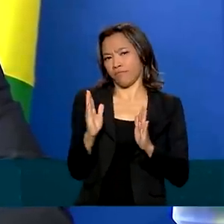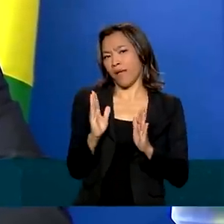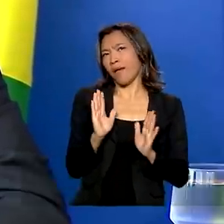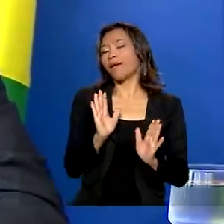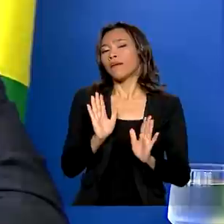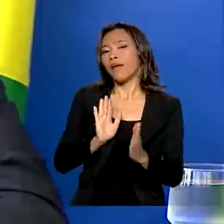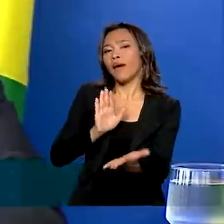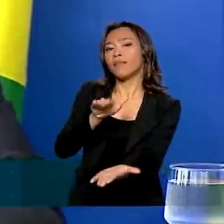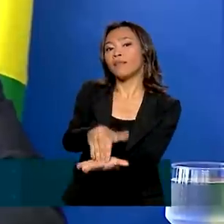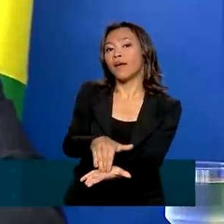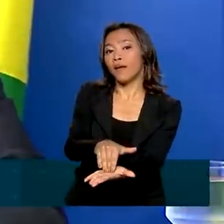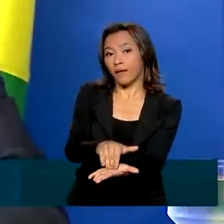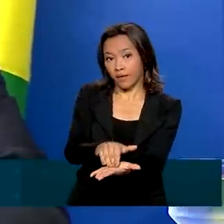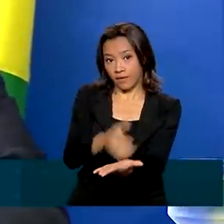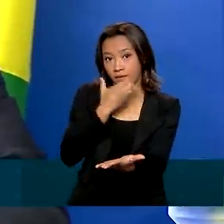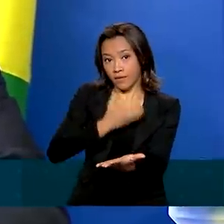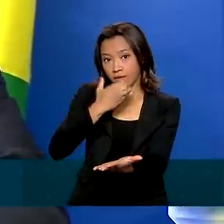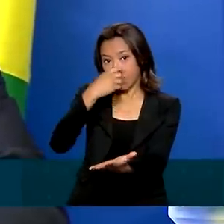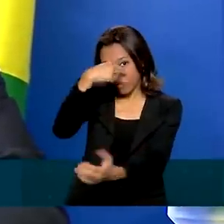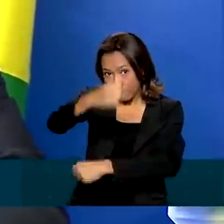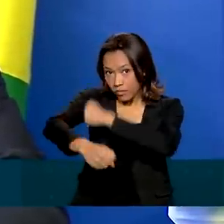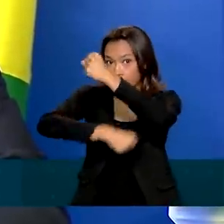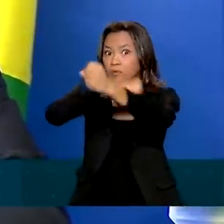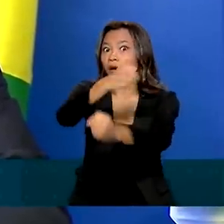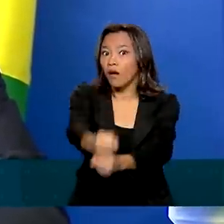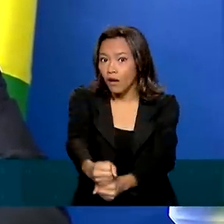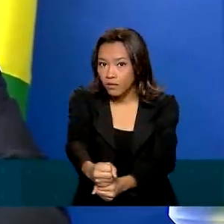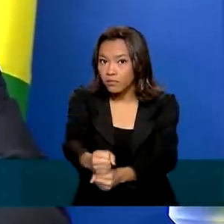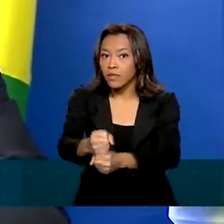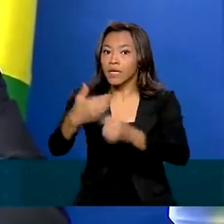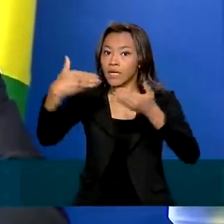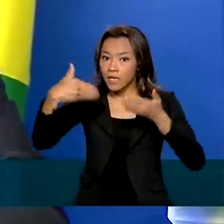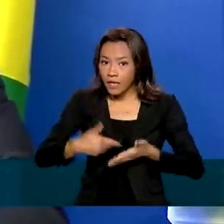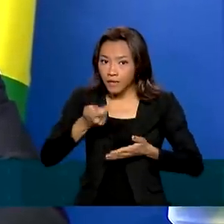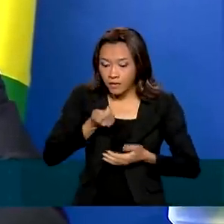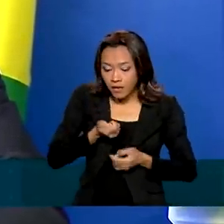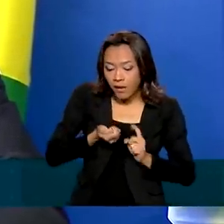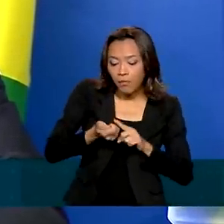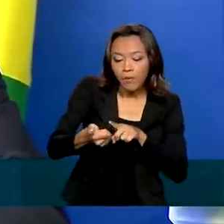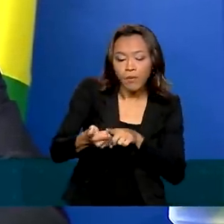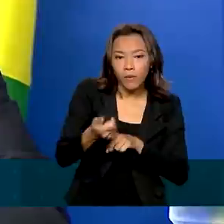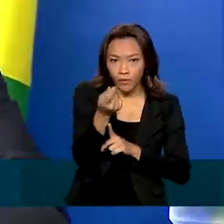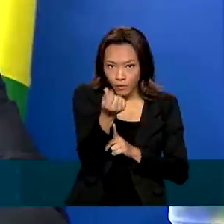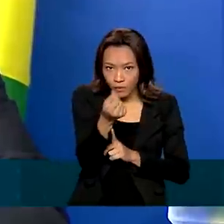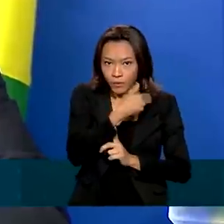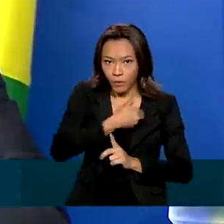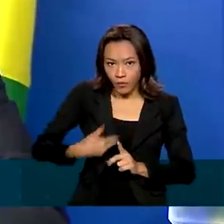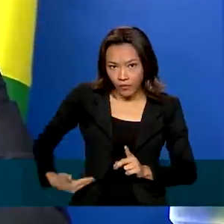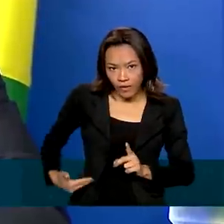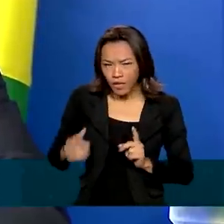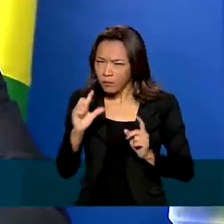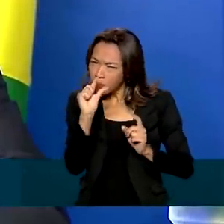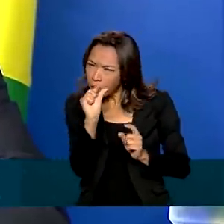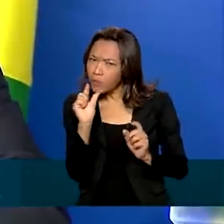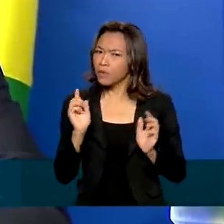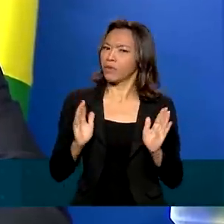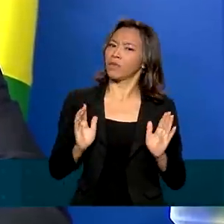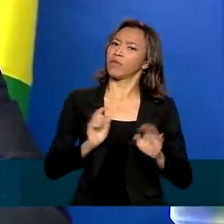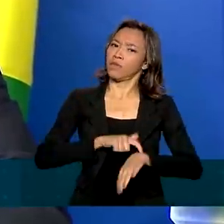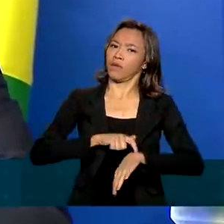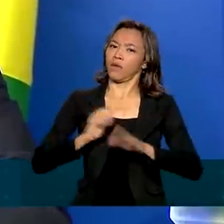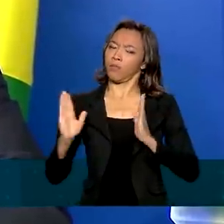dezembro do próximo ano e esse benefício transitório teria, por finalidade,